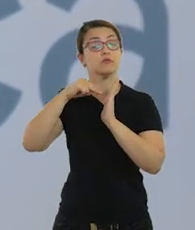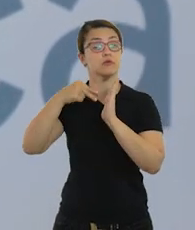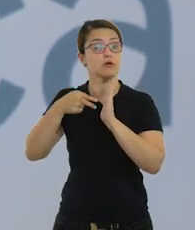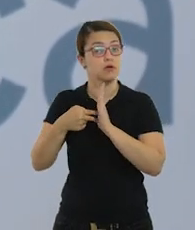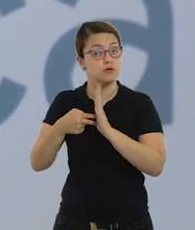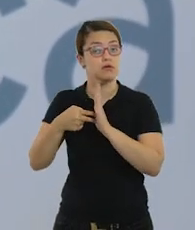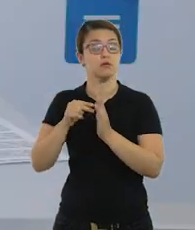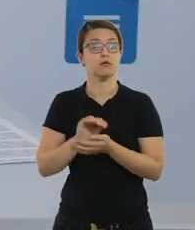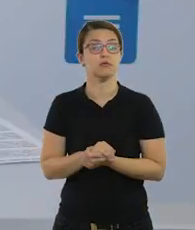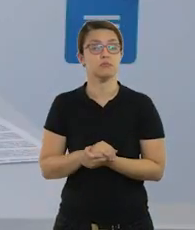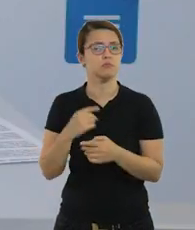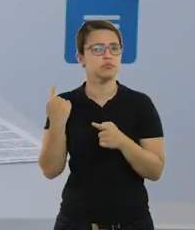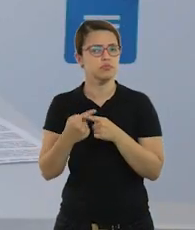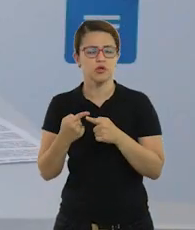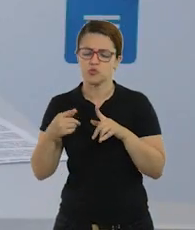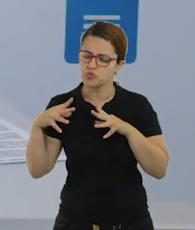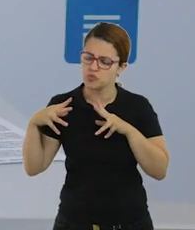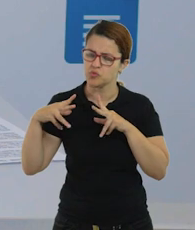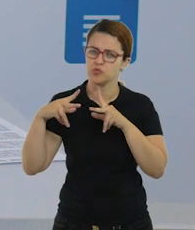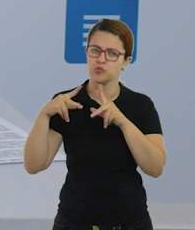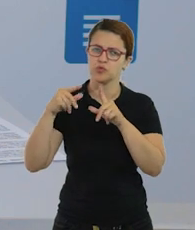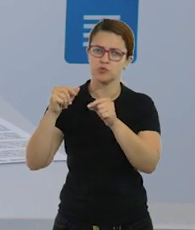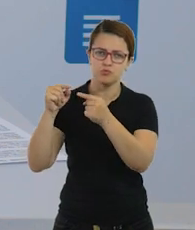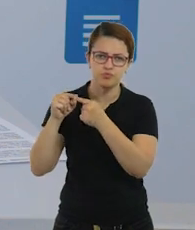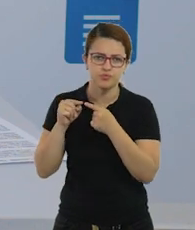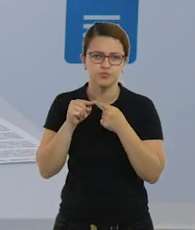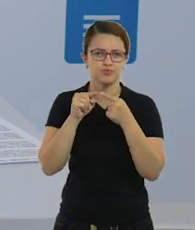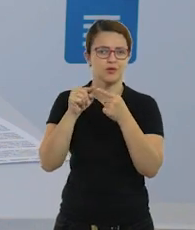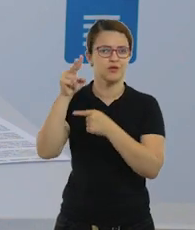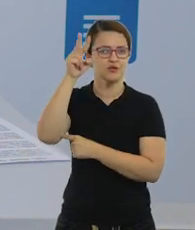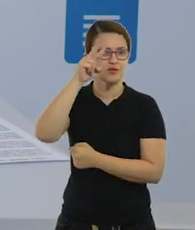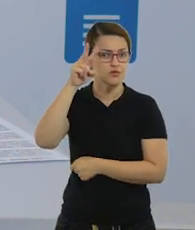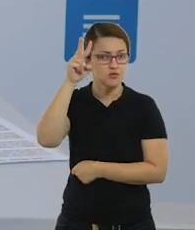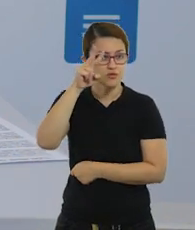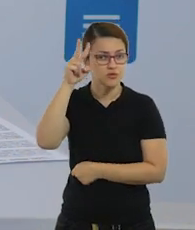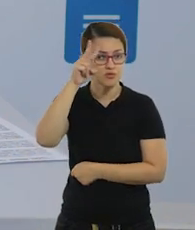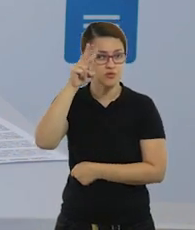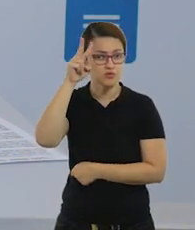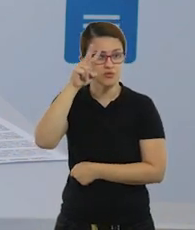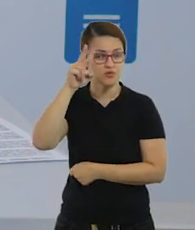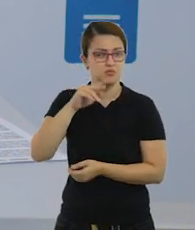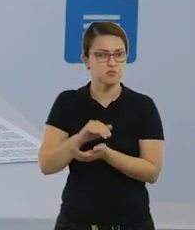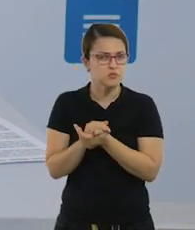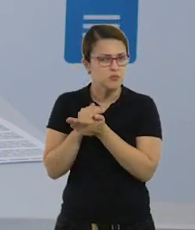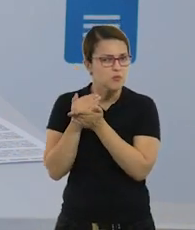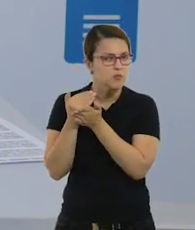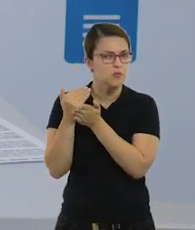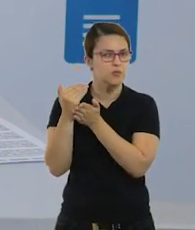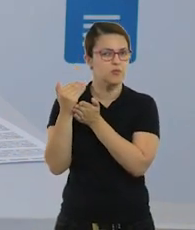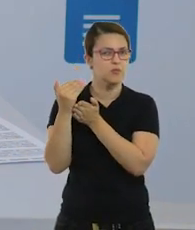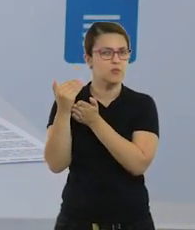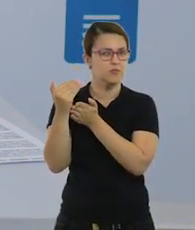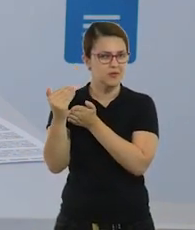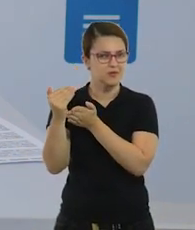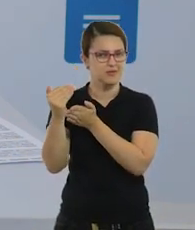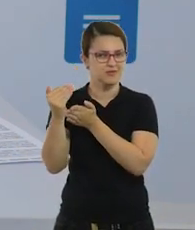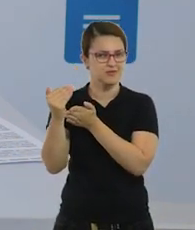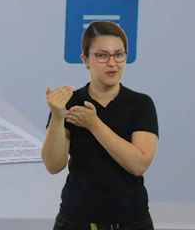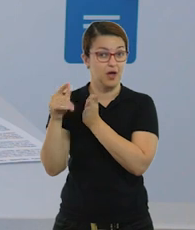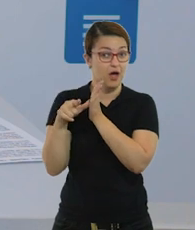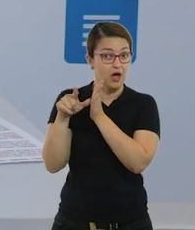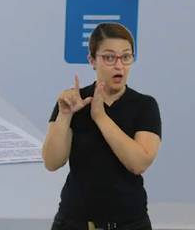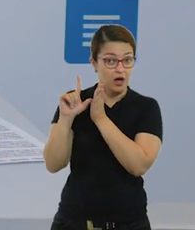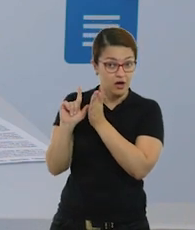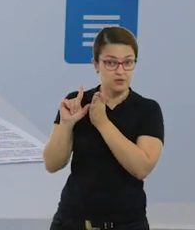nome da criança, porque tudo que está relacionado à história, mesmo lá no comecinho da gestação, que a